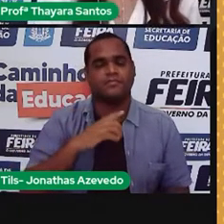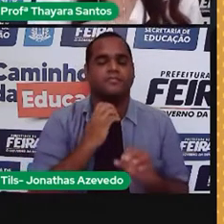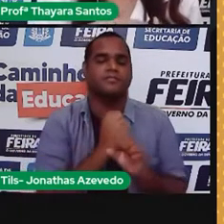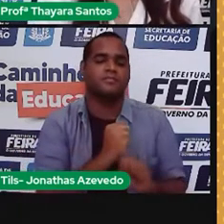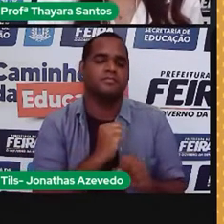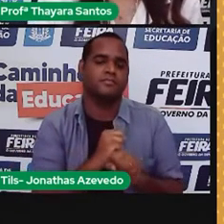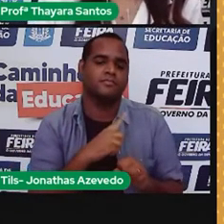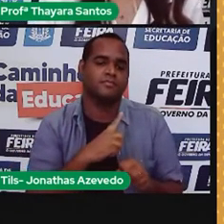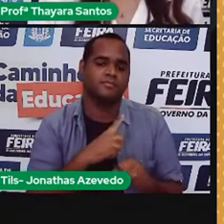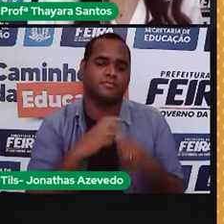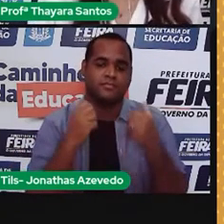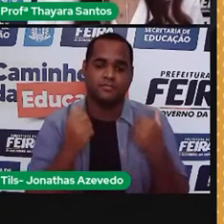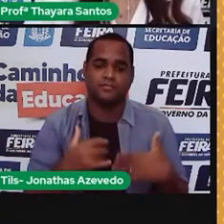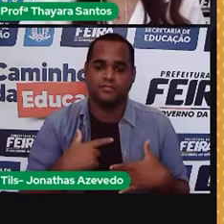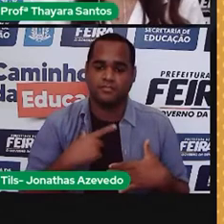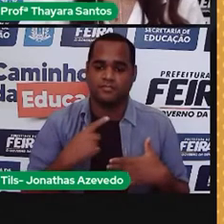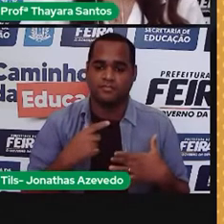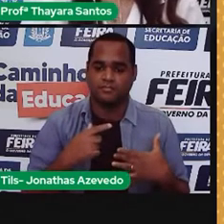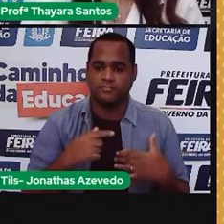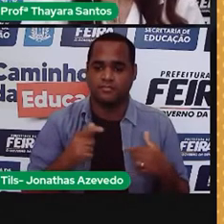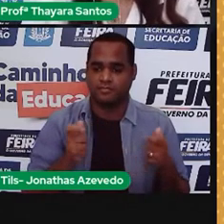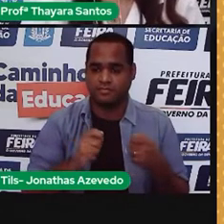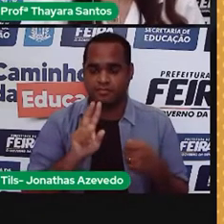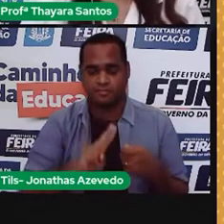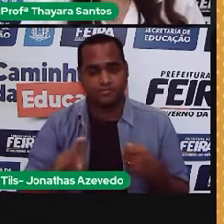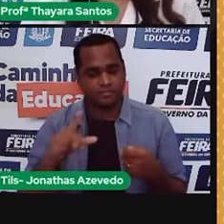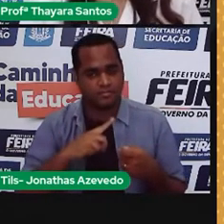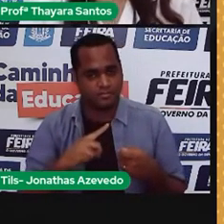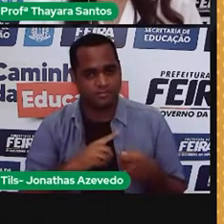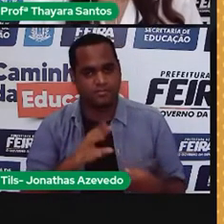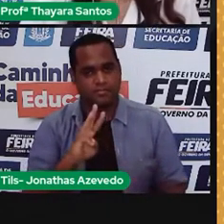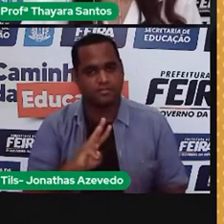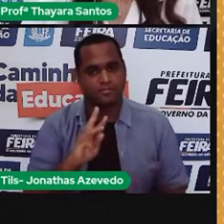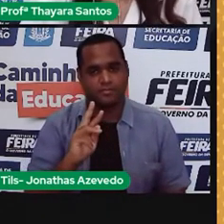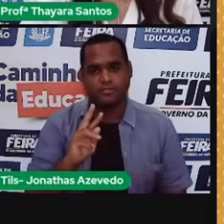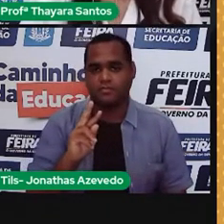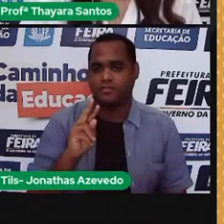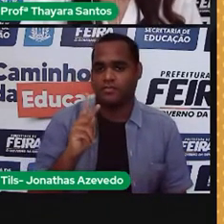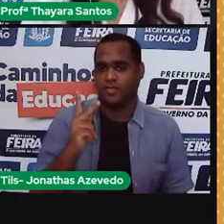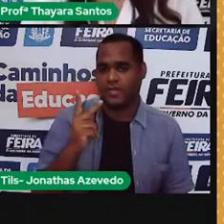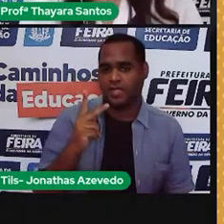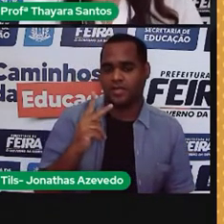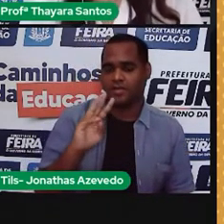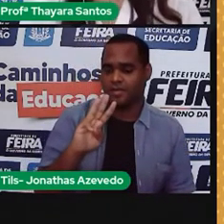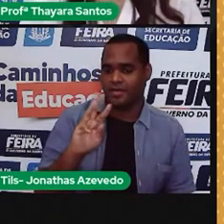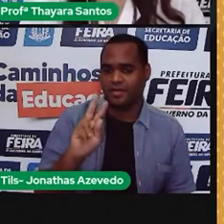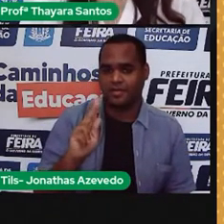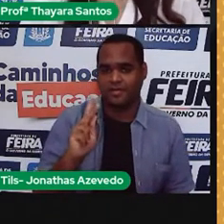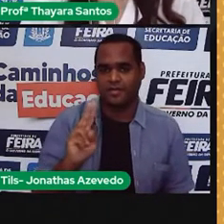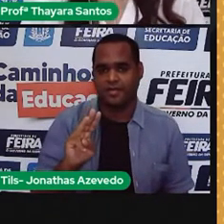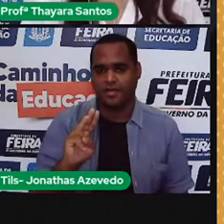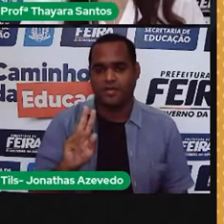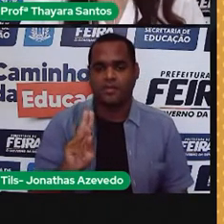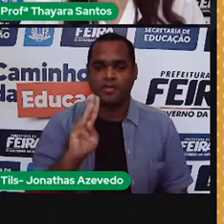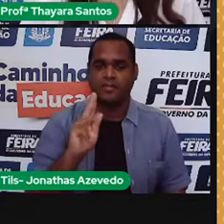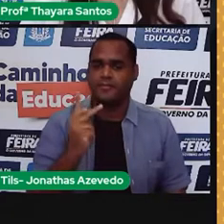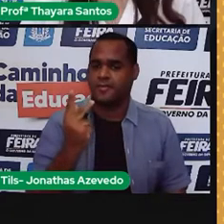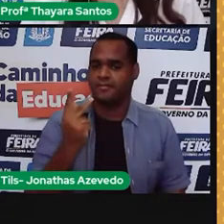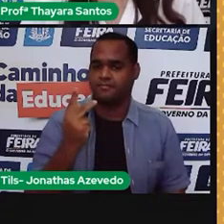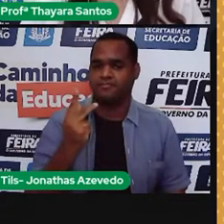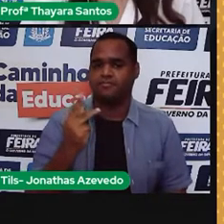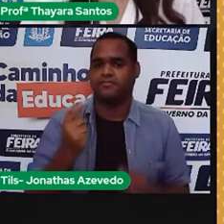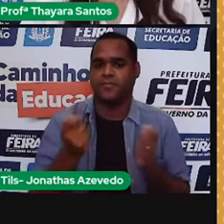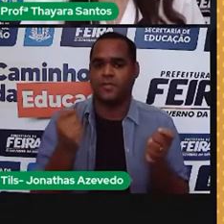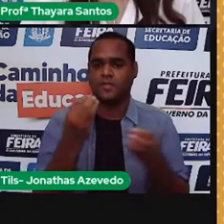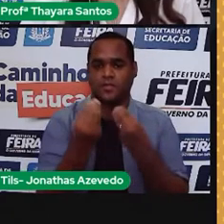consumo, ela não utiliza essa unidade, que é o watts por hora, ela usa o quilowatts hora. Então, como é que eu